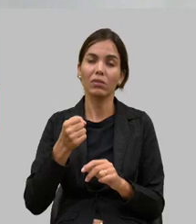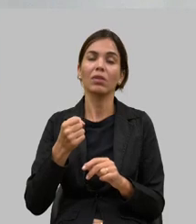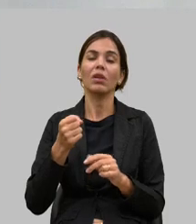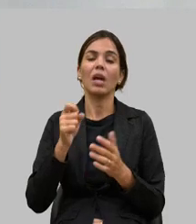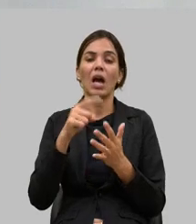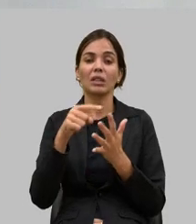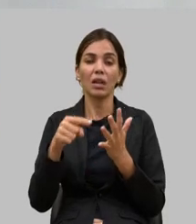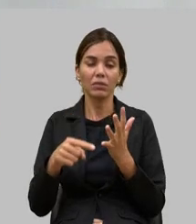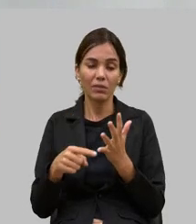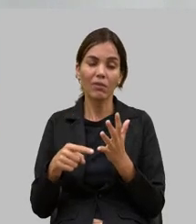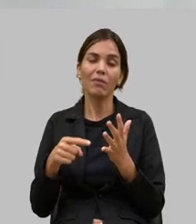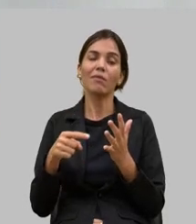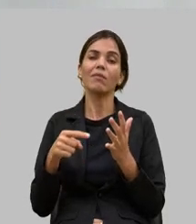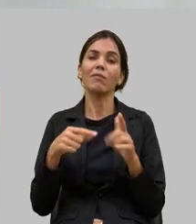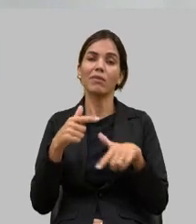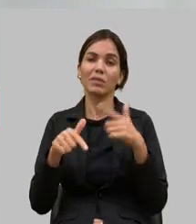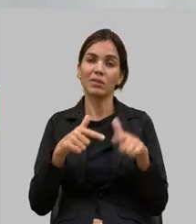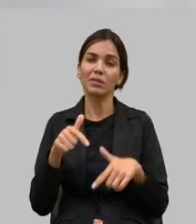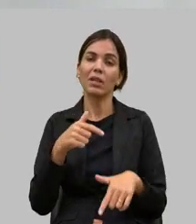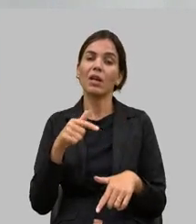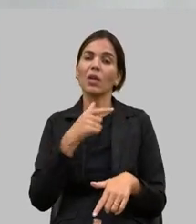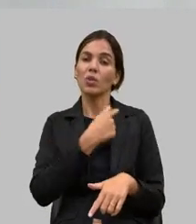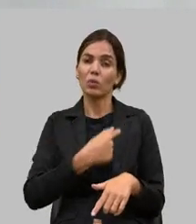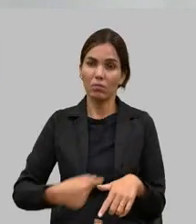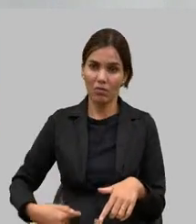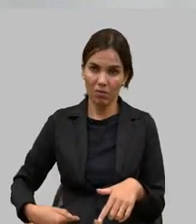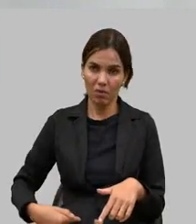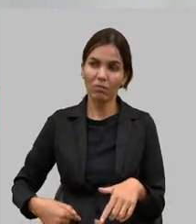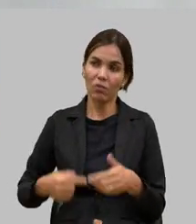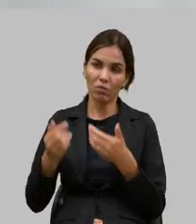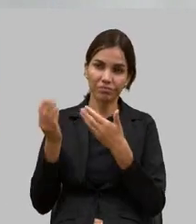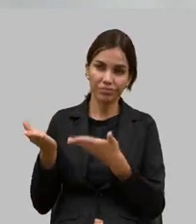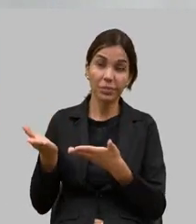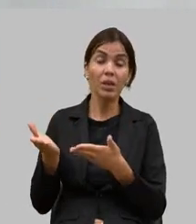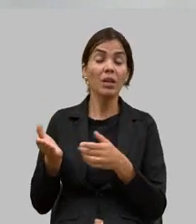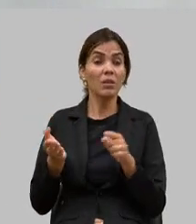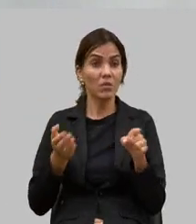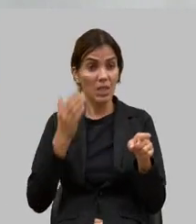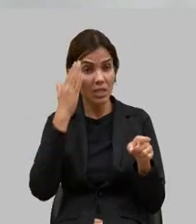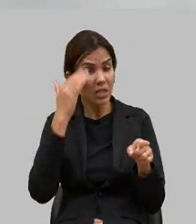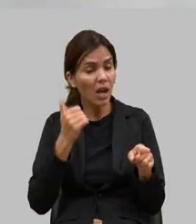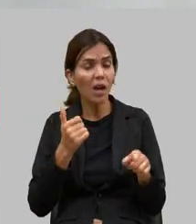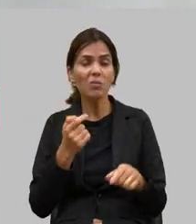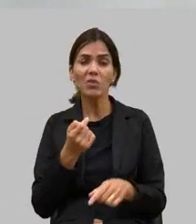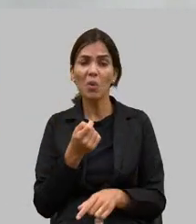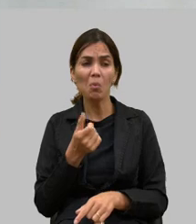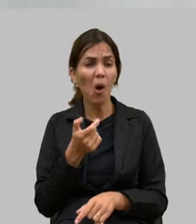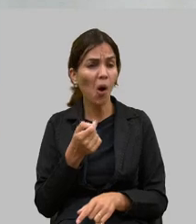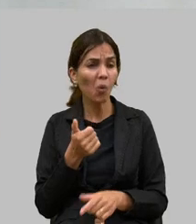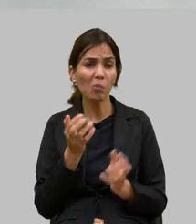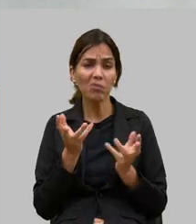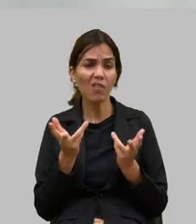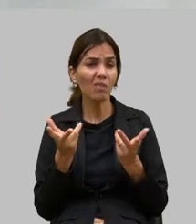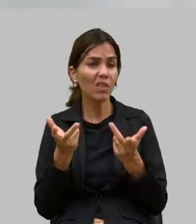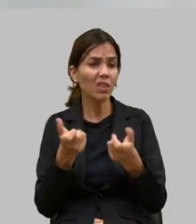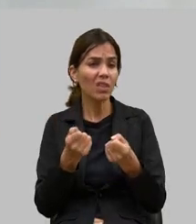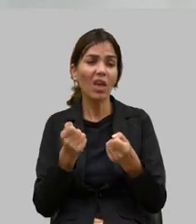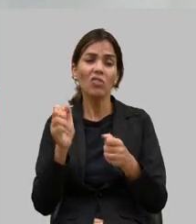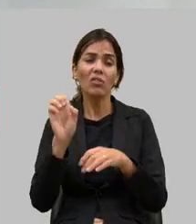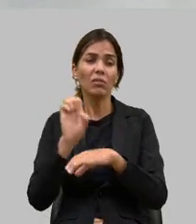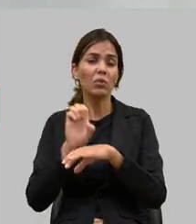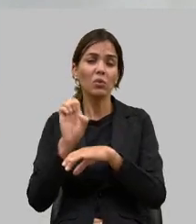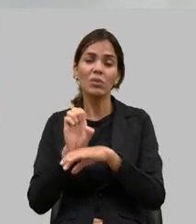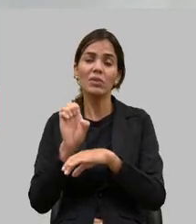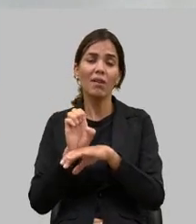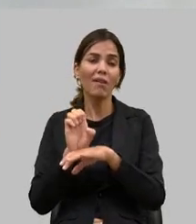governador tomou mas que você sabe que foram muito pouco eficientes no estado de Minas